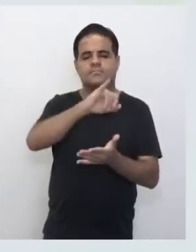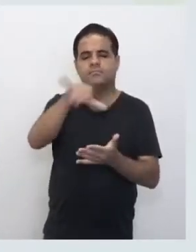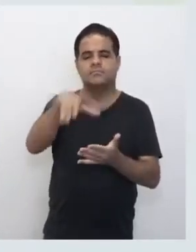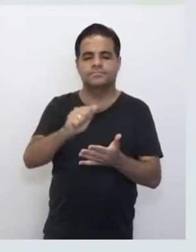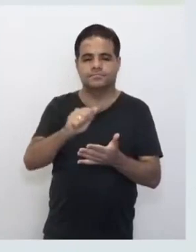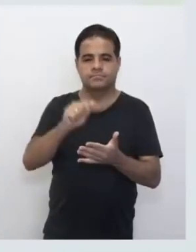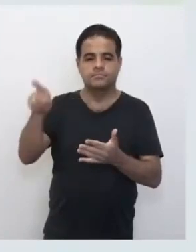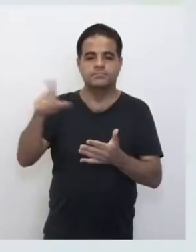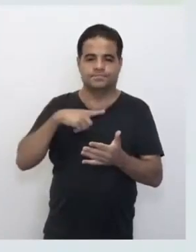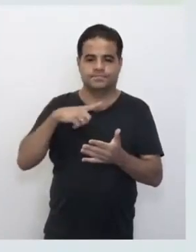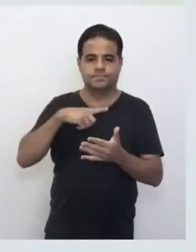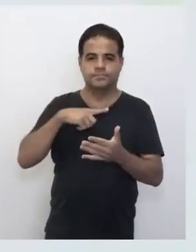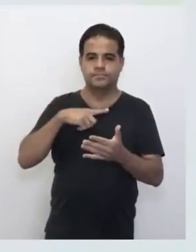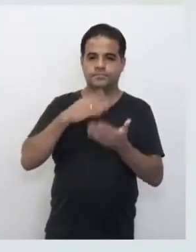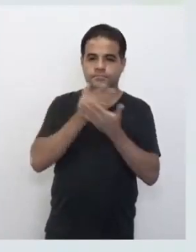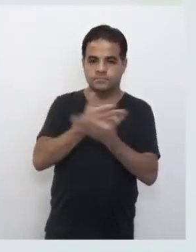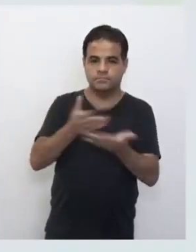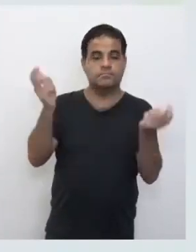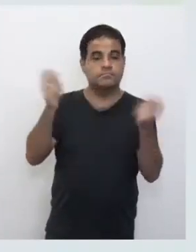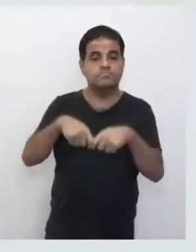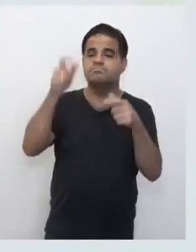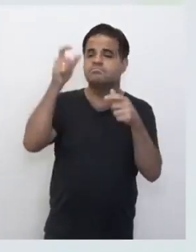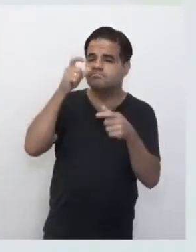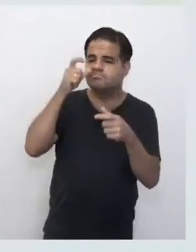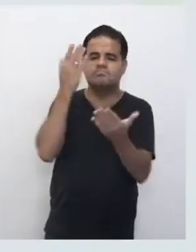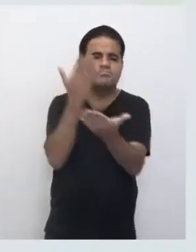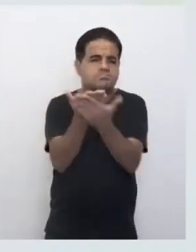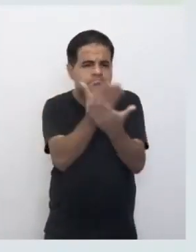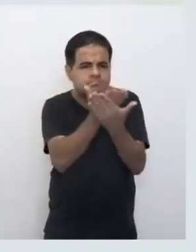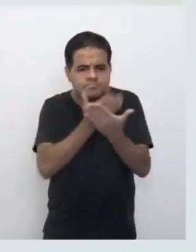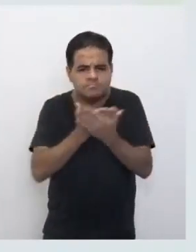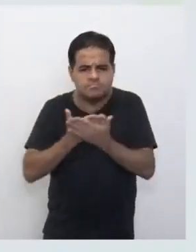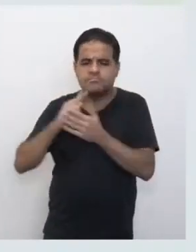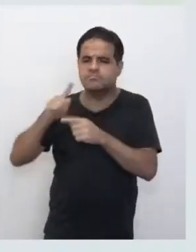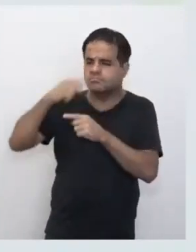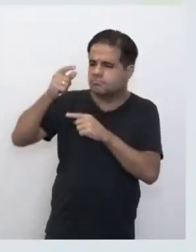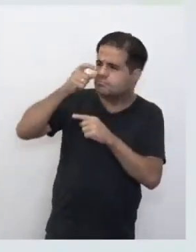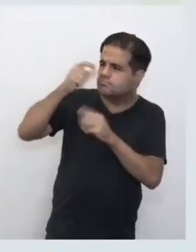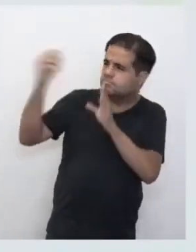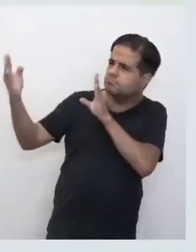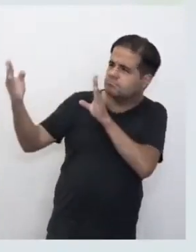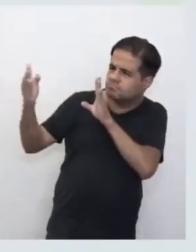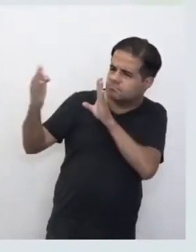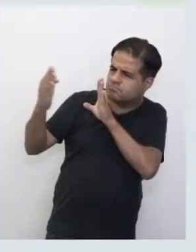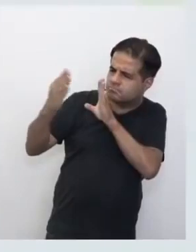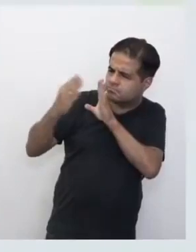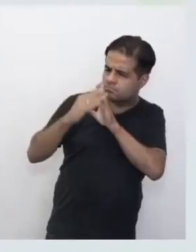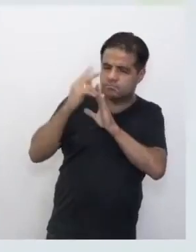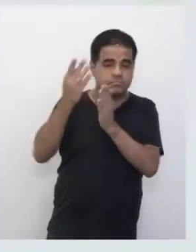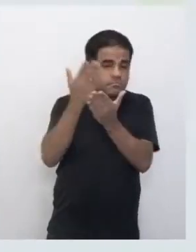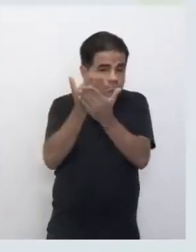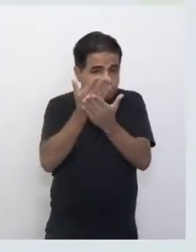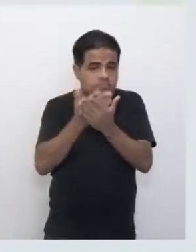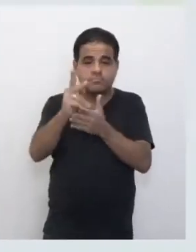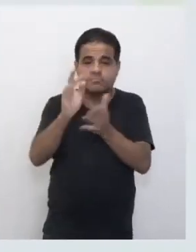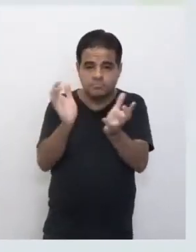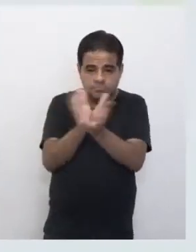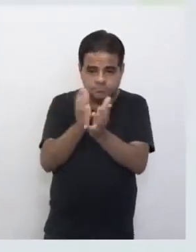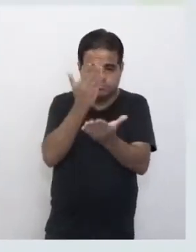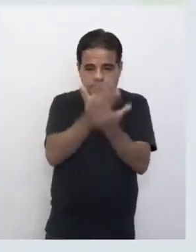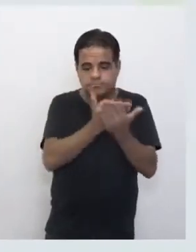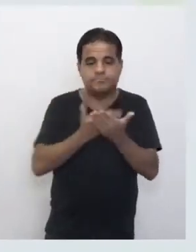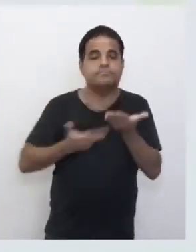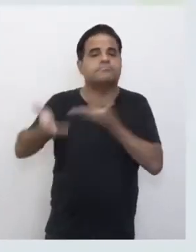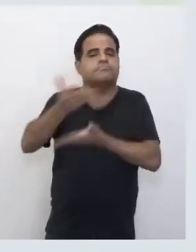aqui nós vamos ter os canais para que vocês assistam as aulas. Logo depois nós temos as turmas, que aqui vai estar a sua turma da sua escola, para você